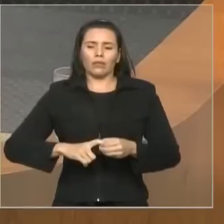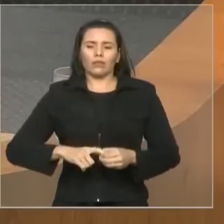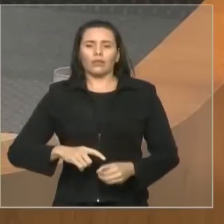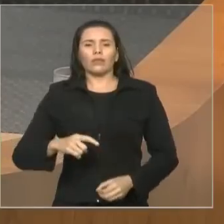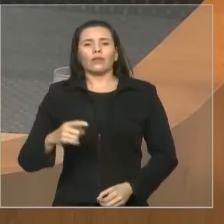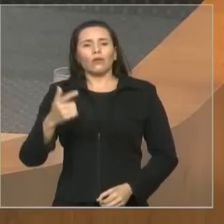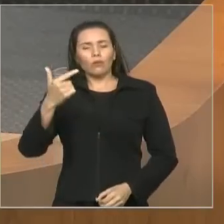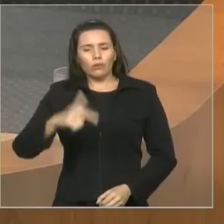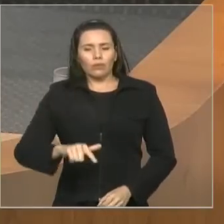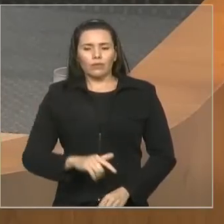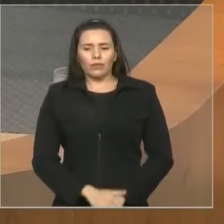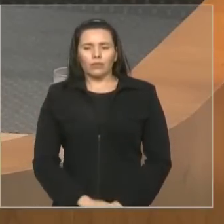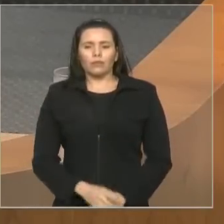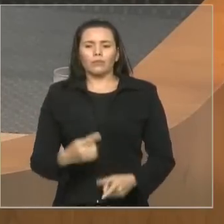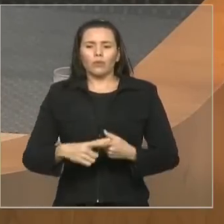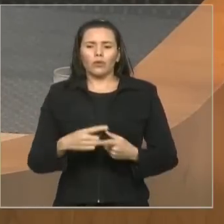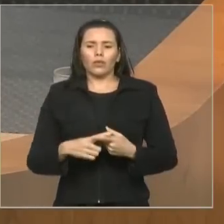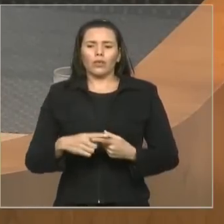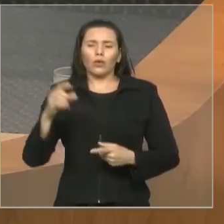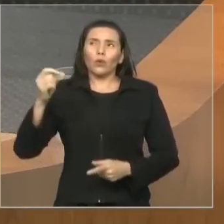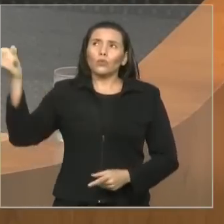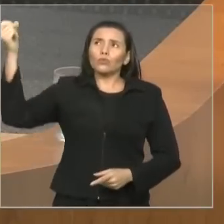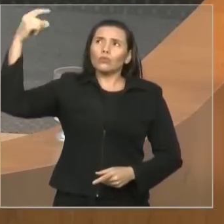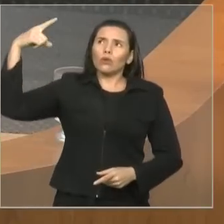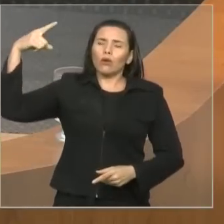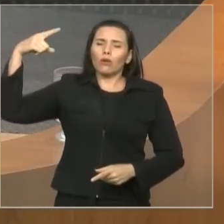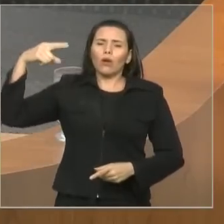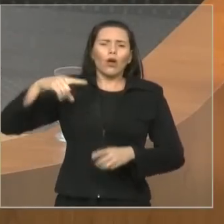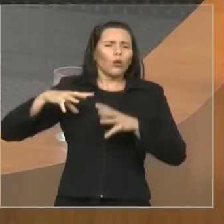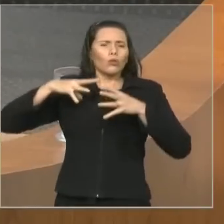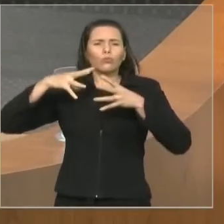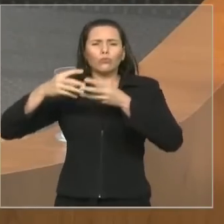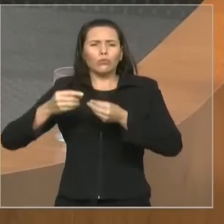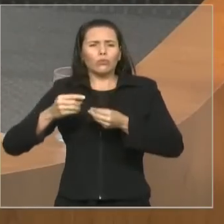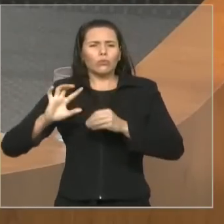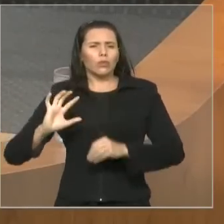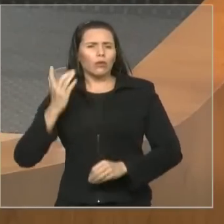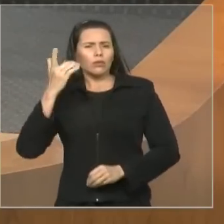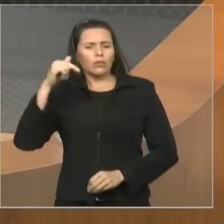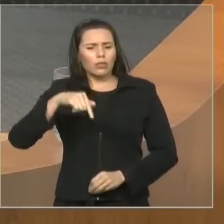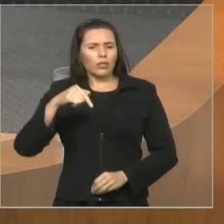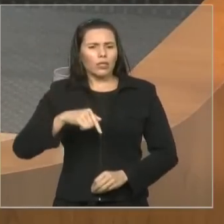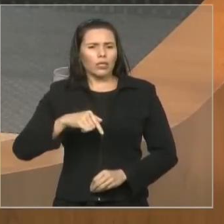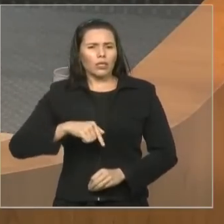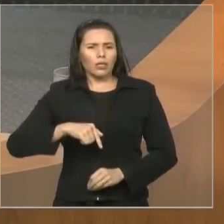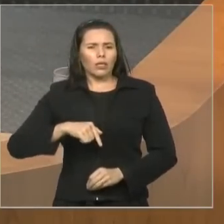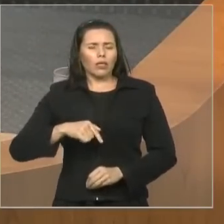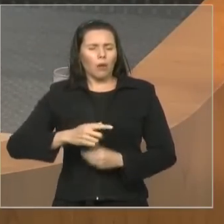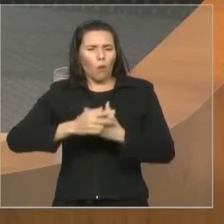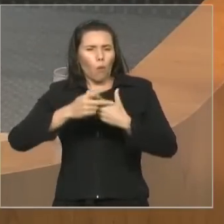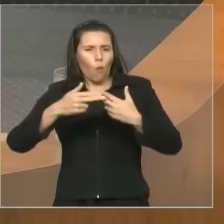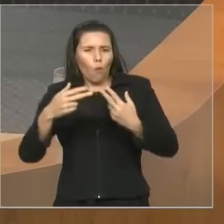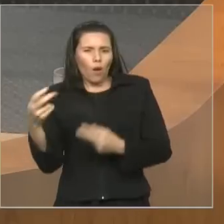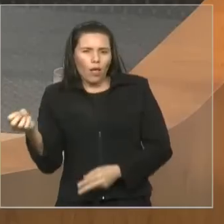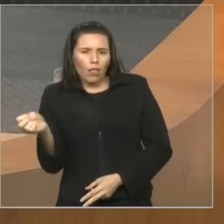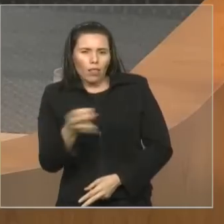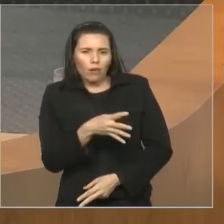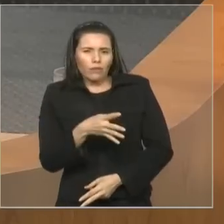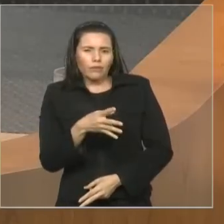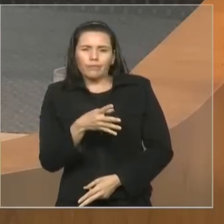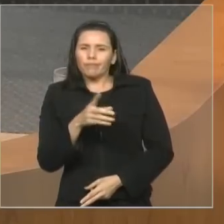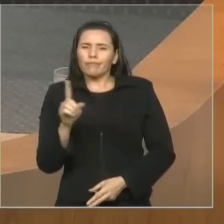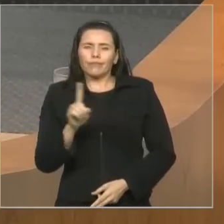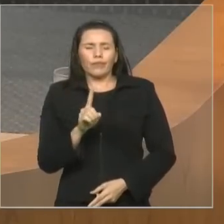novo debaixo do sol. Eu faço esses cumprimentos, essas citações para vocês, novos deputados, que a esperança que